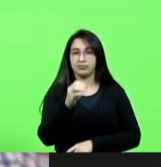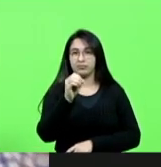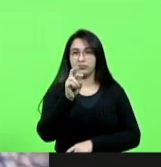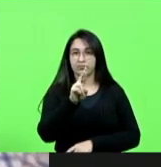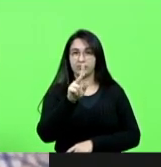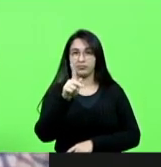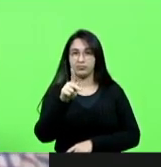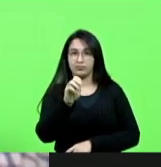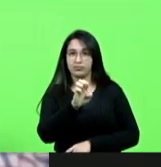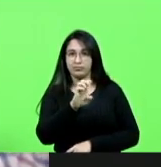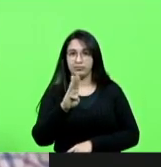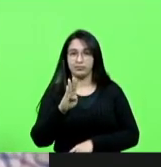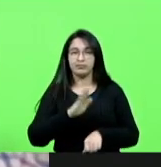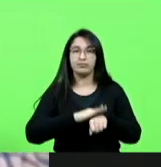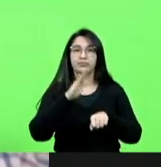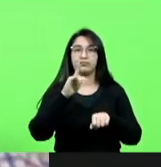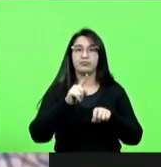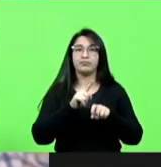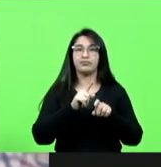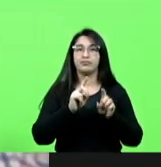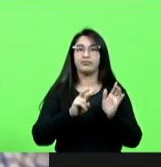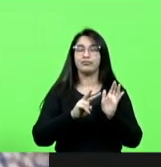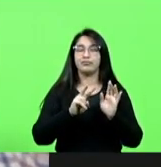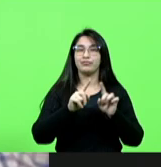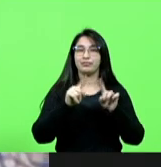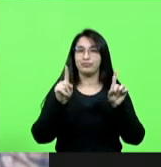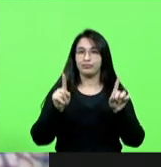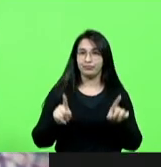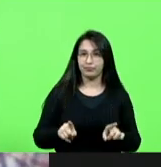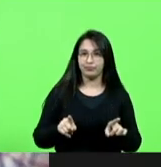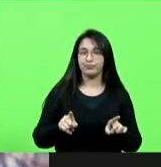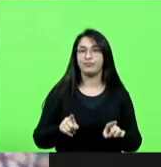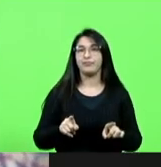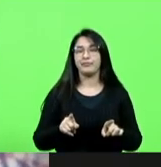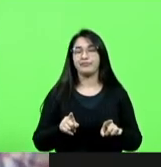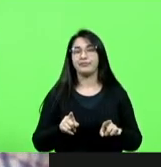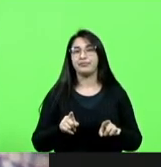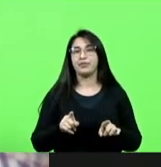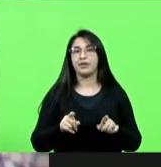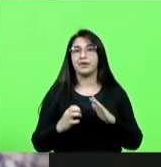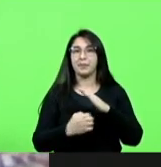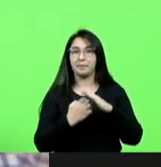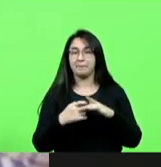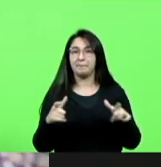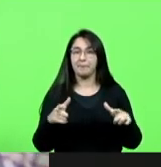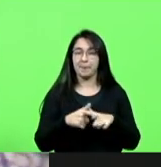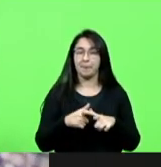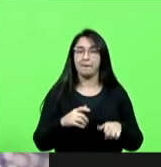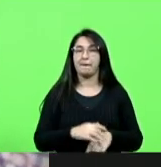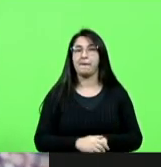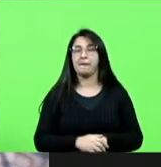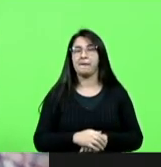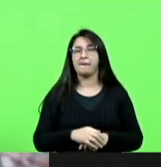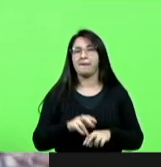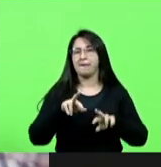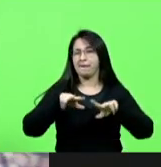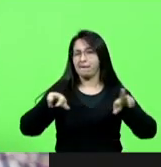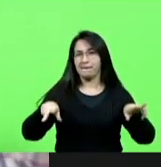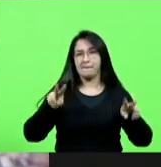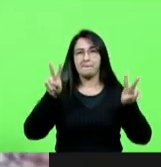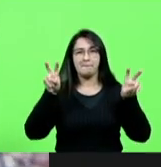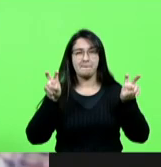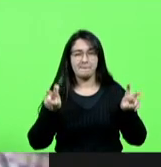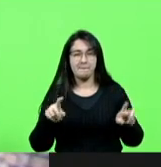associação do Brasil de micro e pequenas empresas. e lá foram colocados vários assuntos, mas um deles